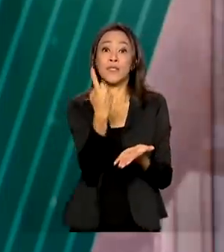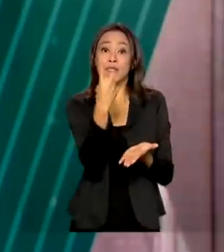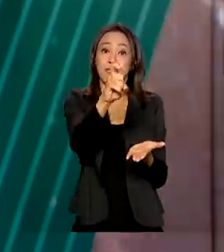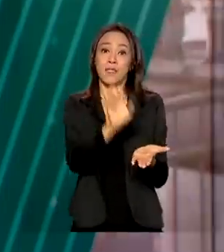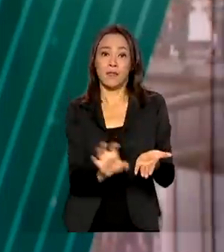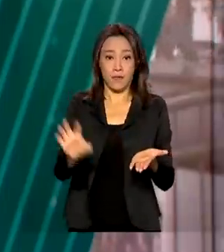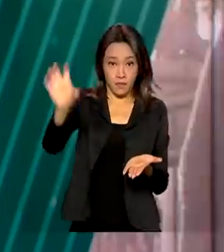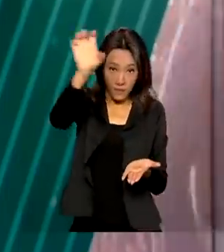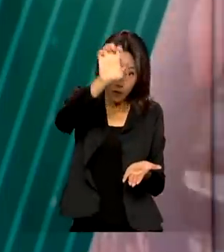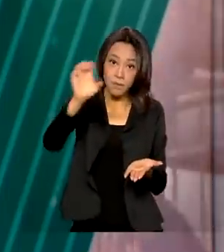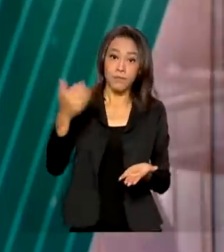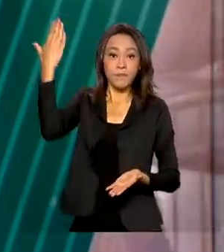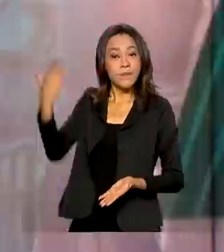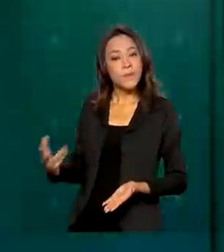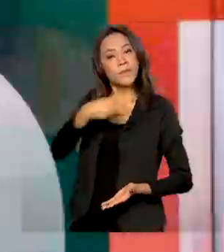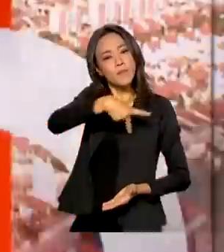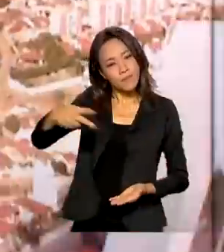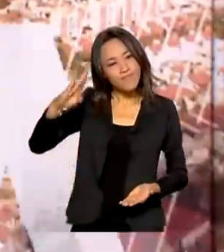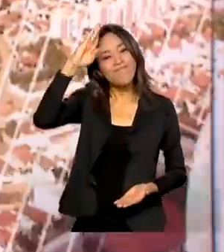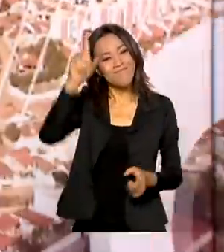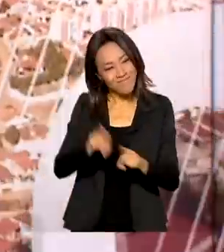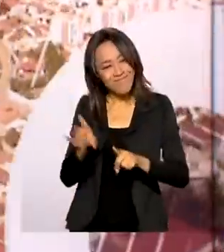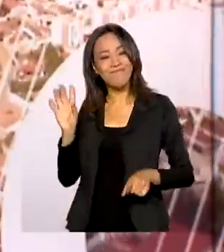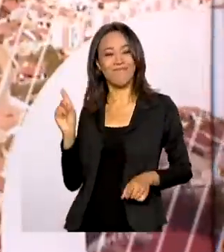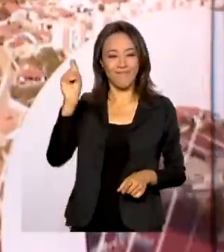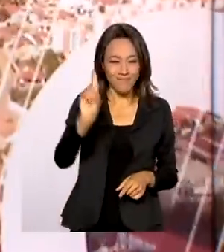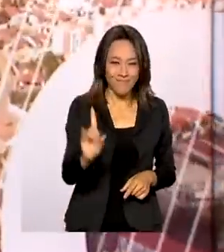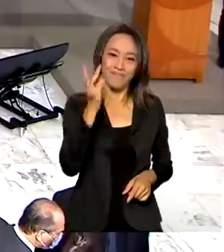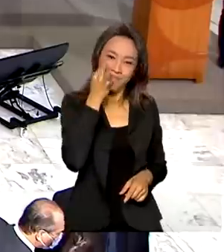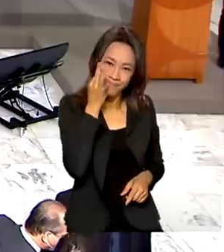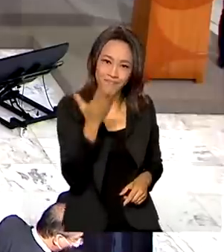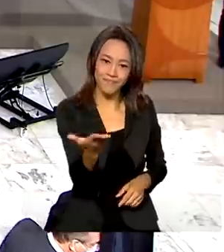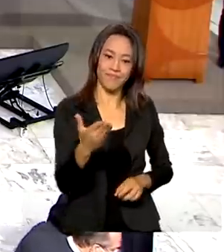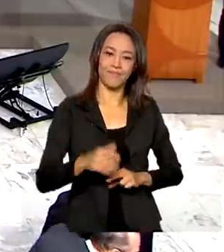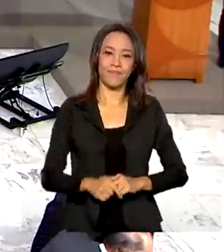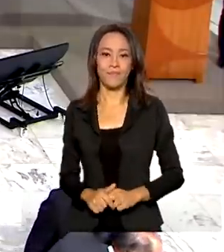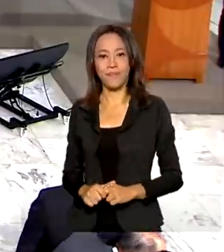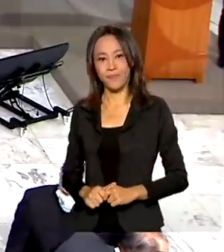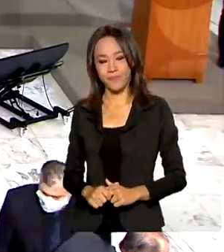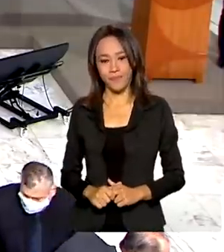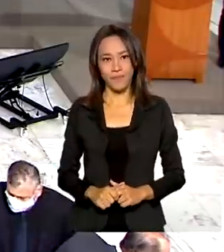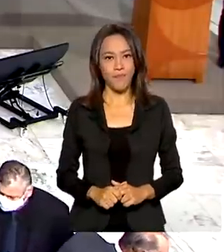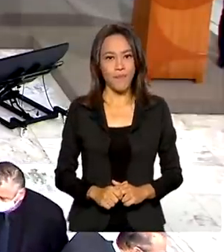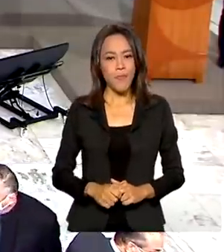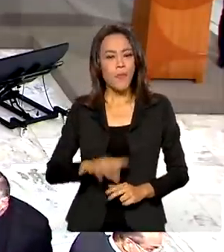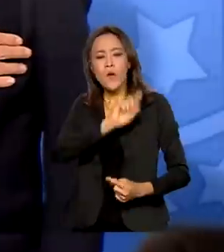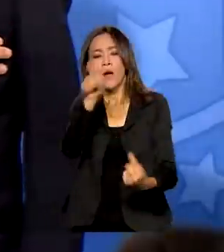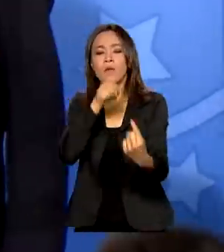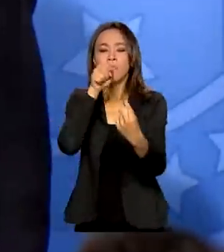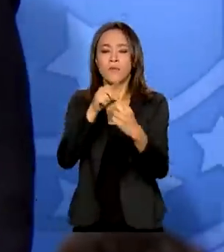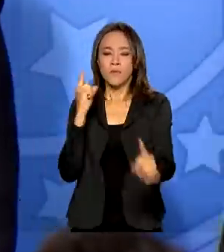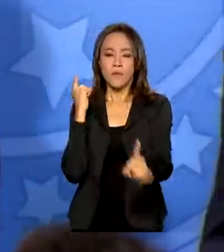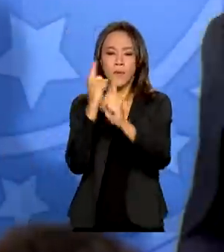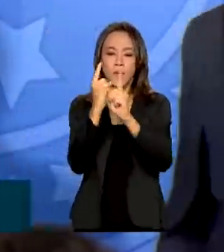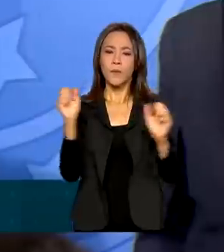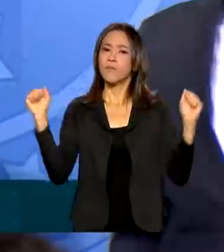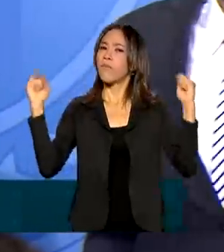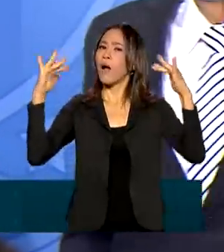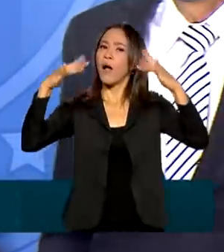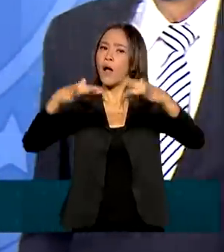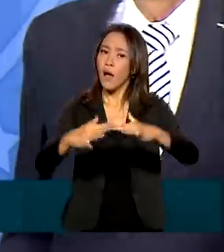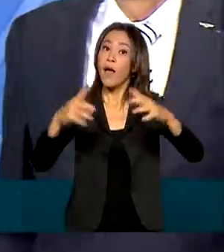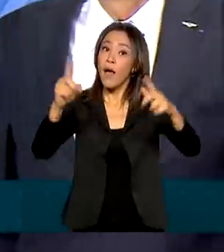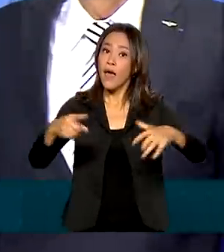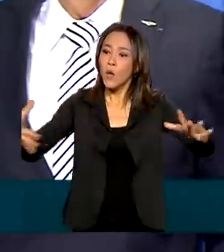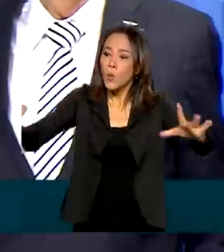estados. O presidente Jair Bolsonaro também participou do encontro. A ideia do encontro é integrar ainda mais as